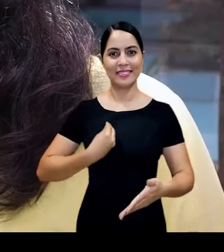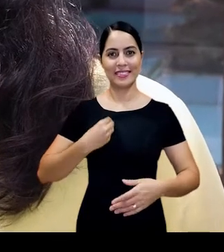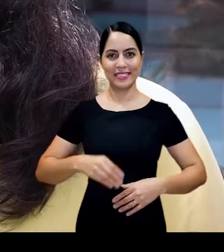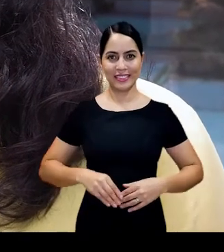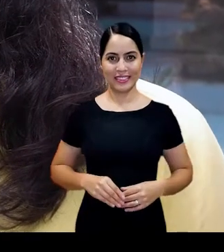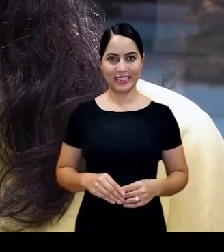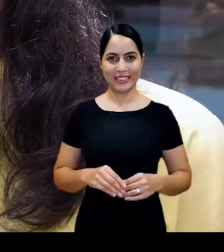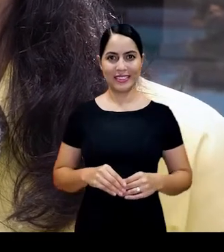Venha para o PCdoB!